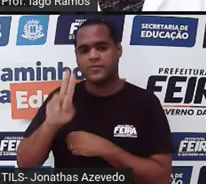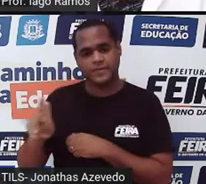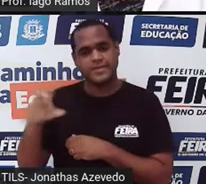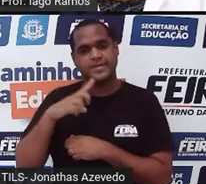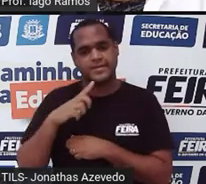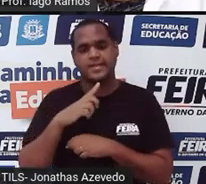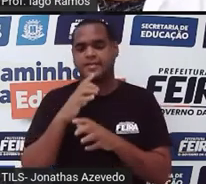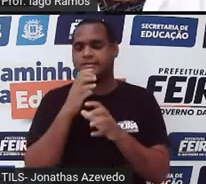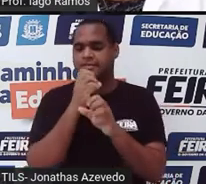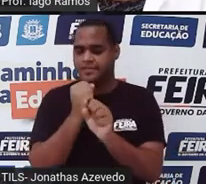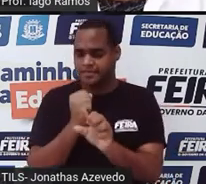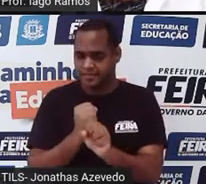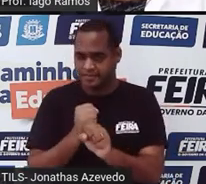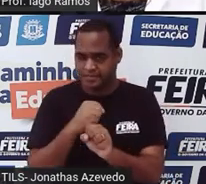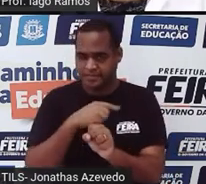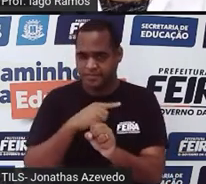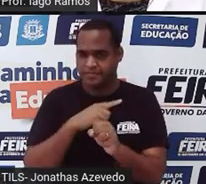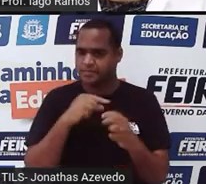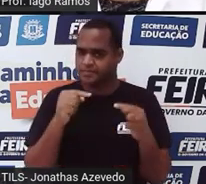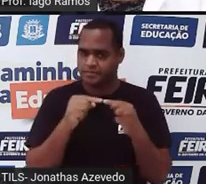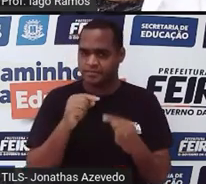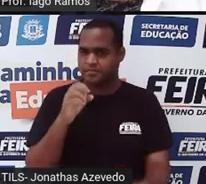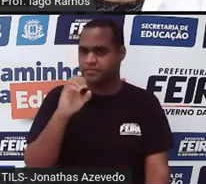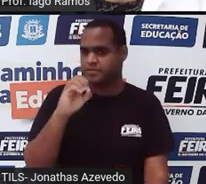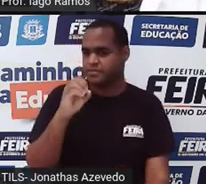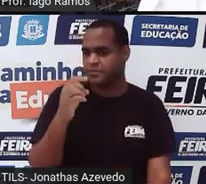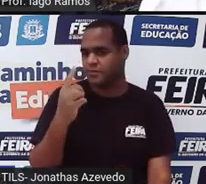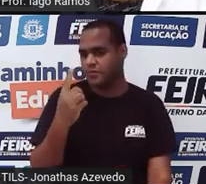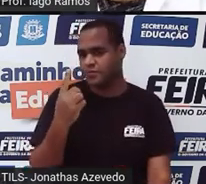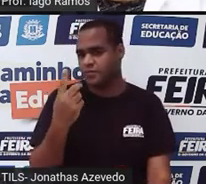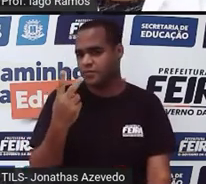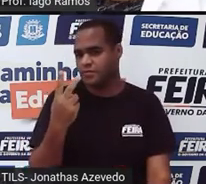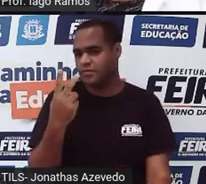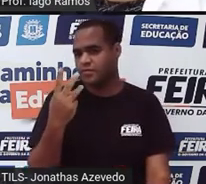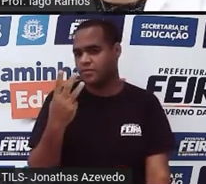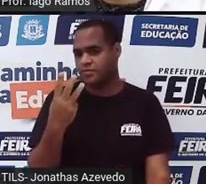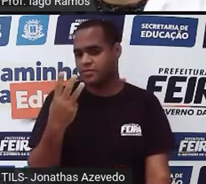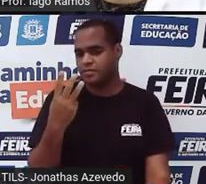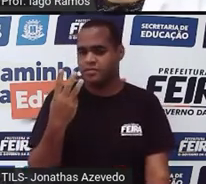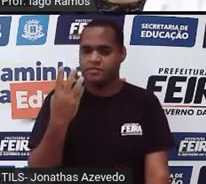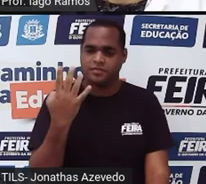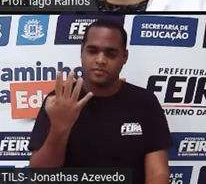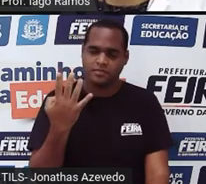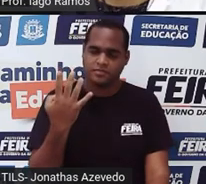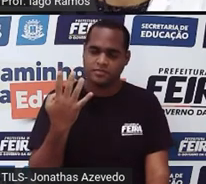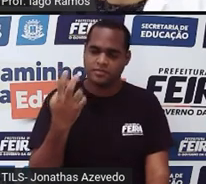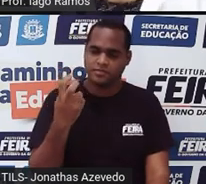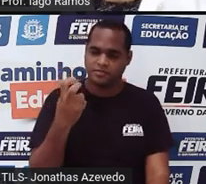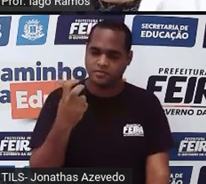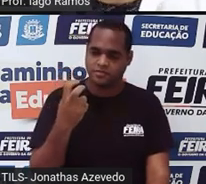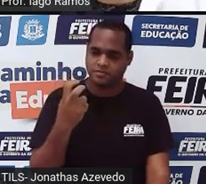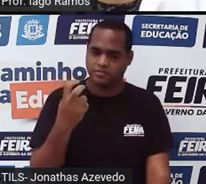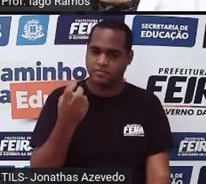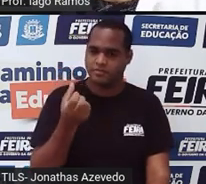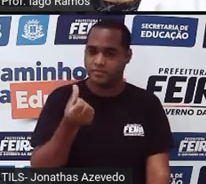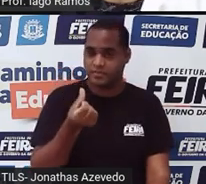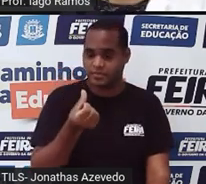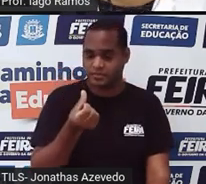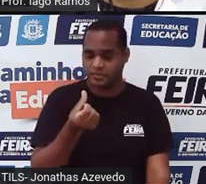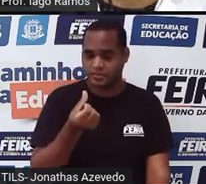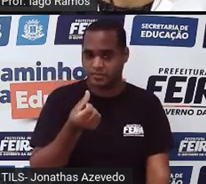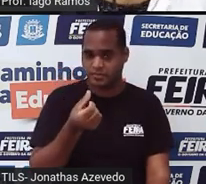E quais são eles? Zero. Um. Dois. Três. Quatro. Cinco.